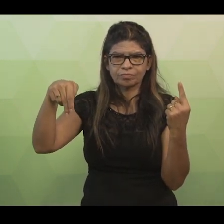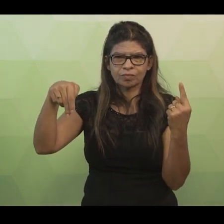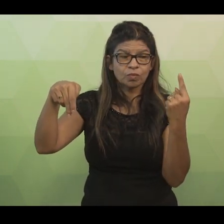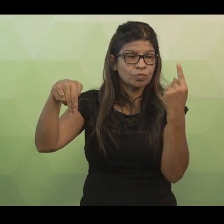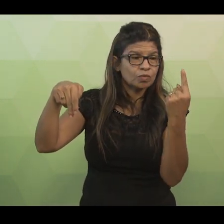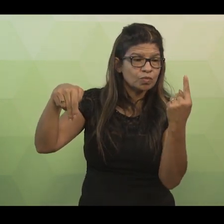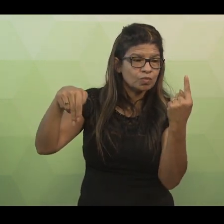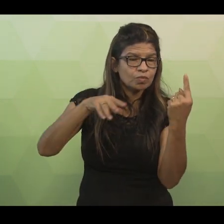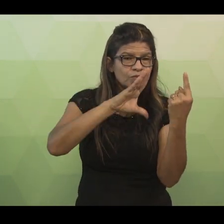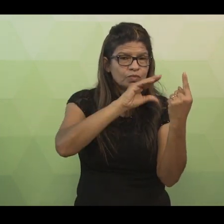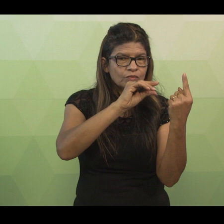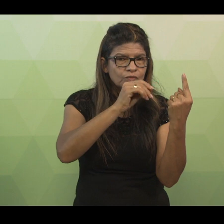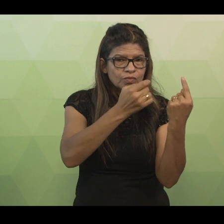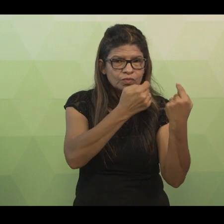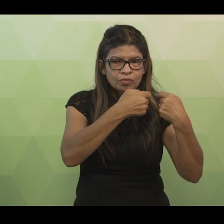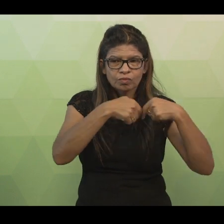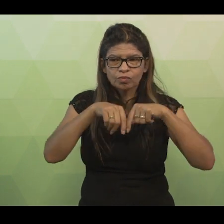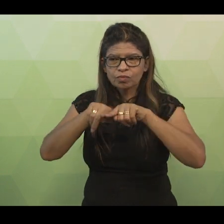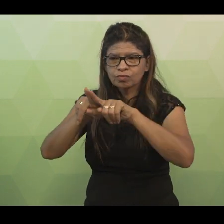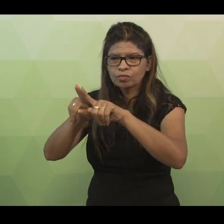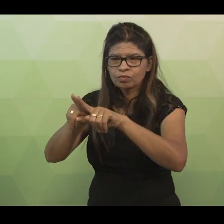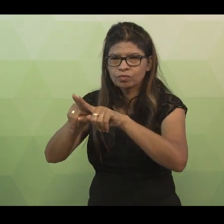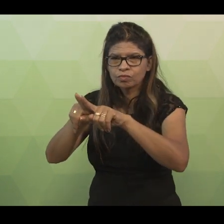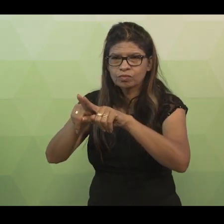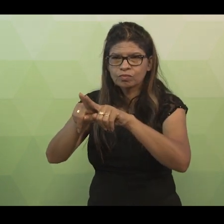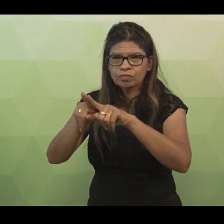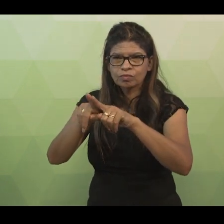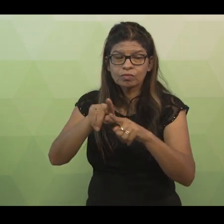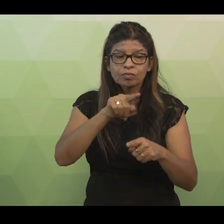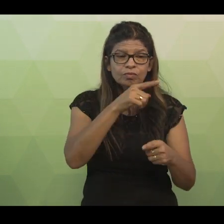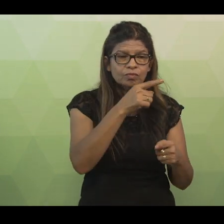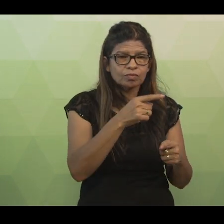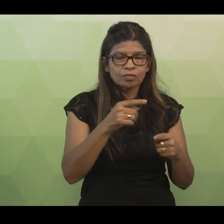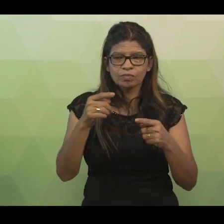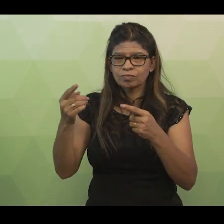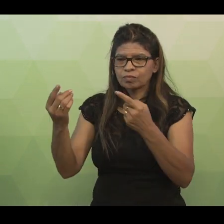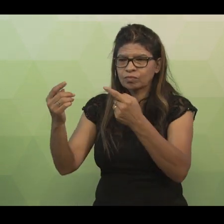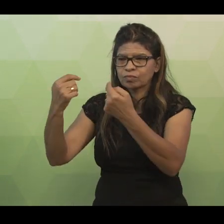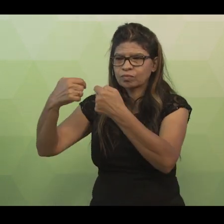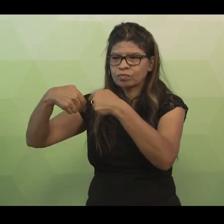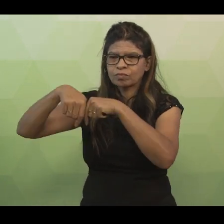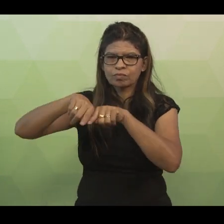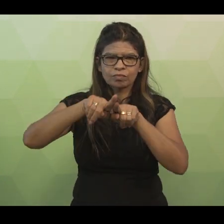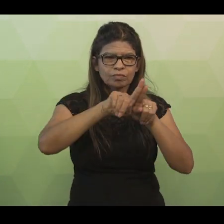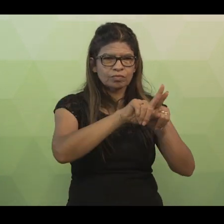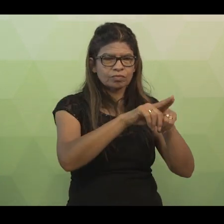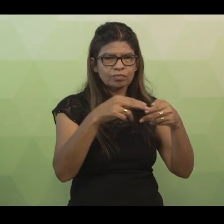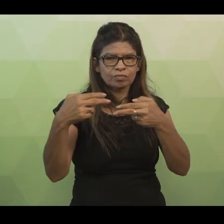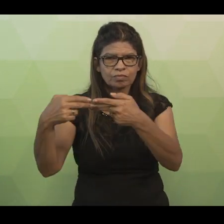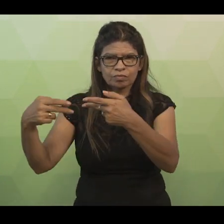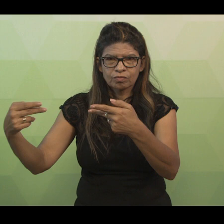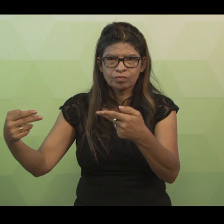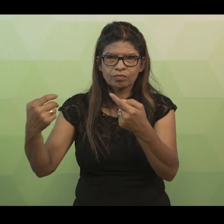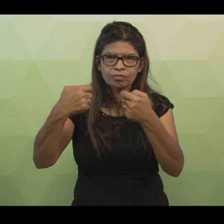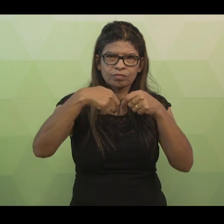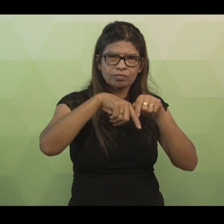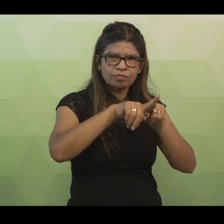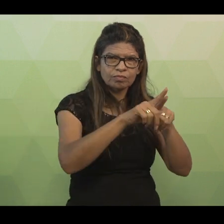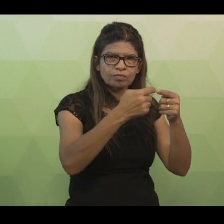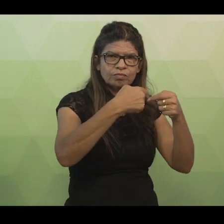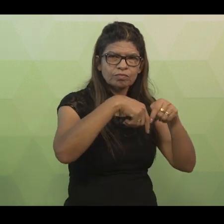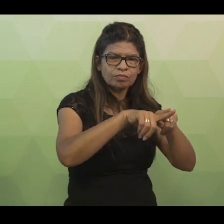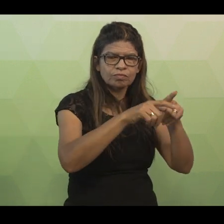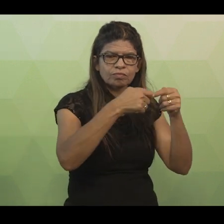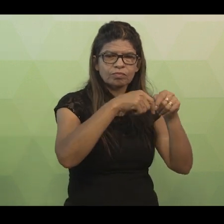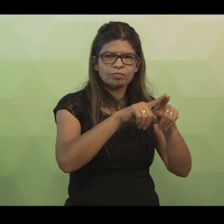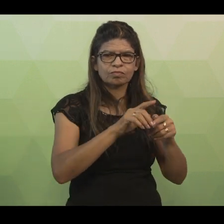único funcionário. Mas cada funcionário pode realizar N empréstimos no sistema. Assim, podemos dizer que